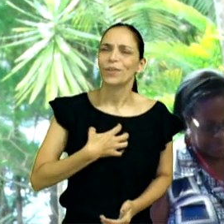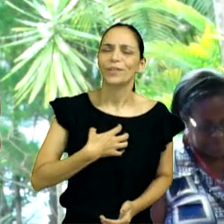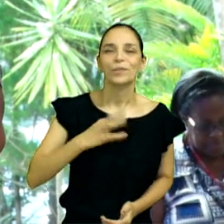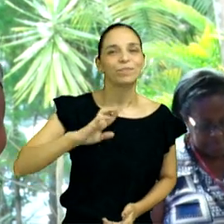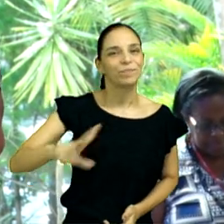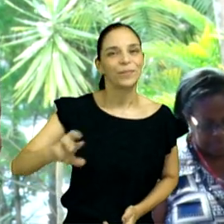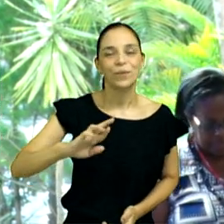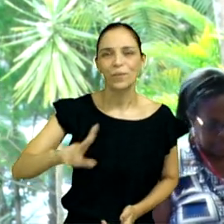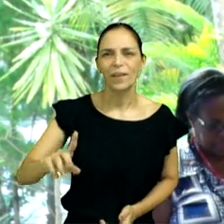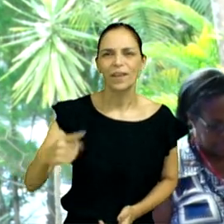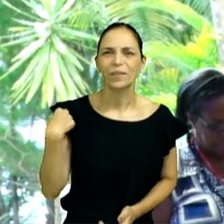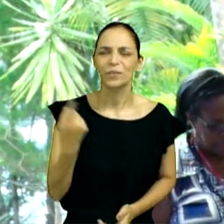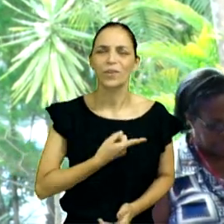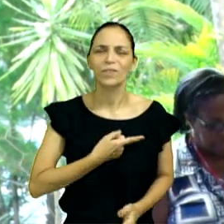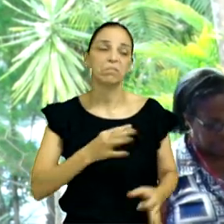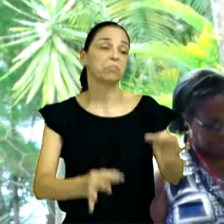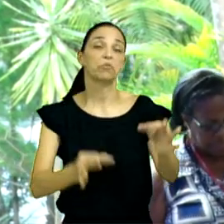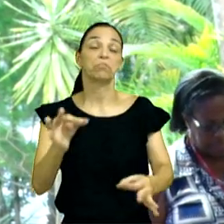juízes, como avaliadores,